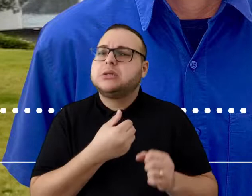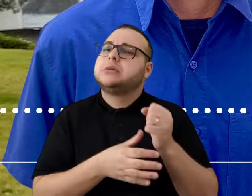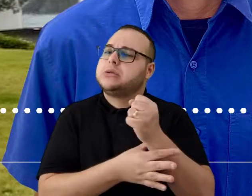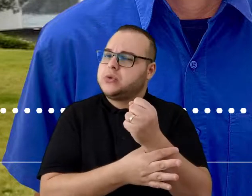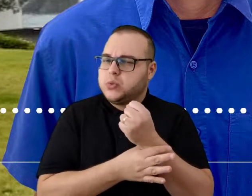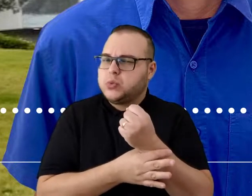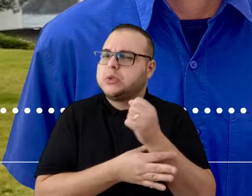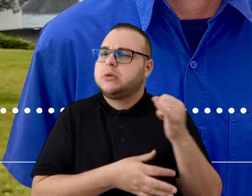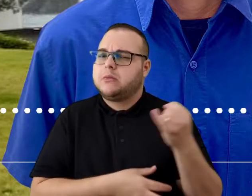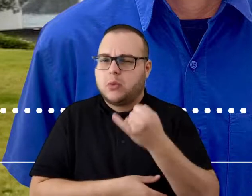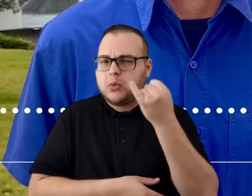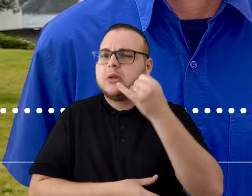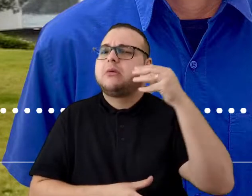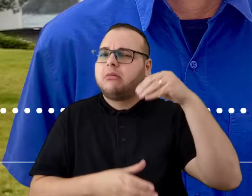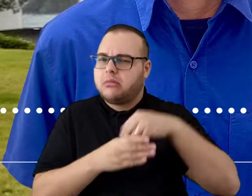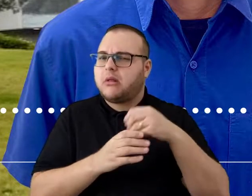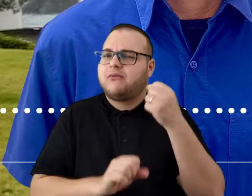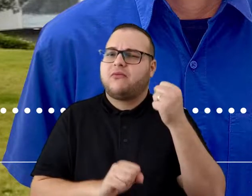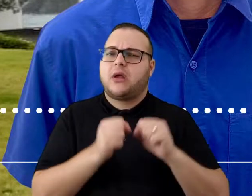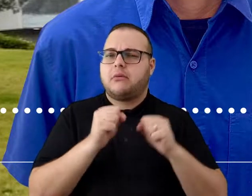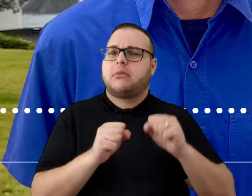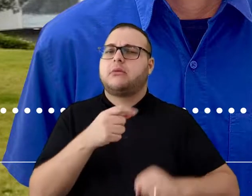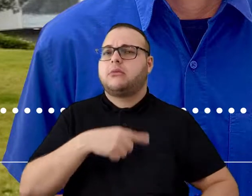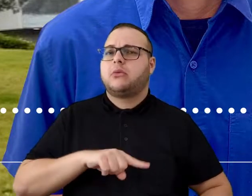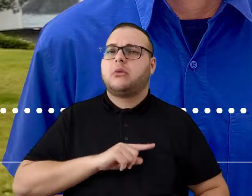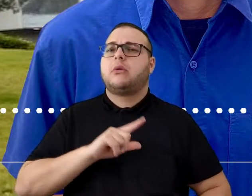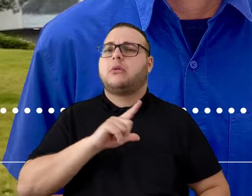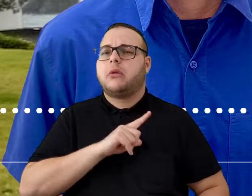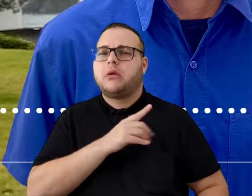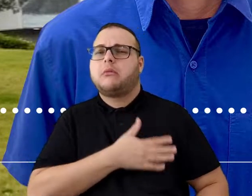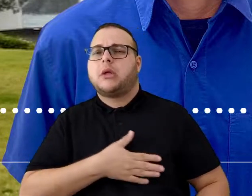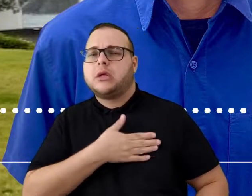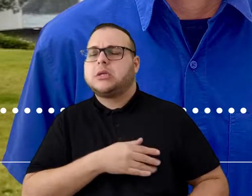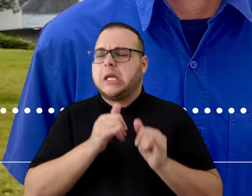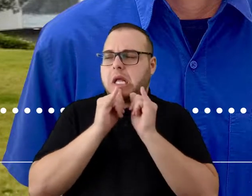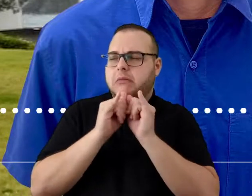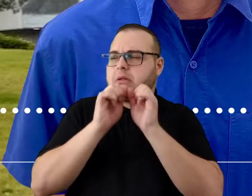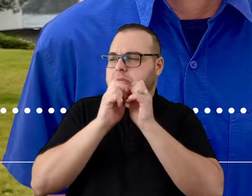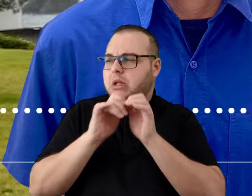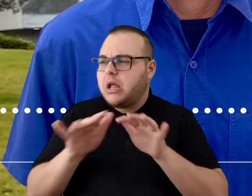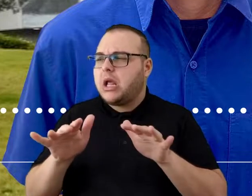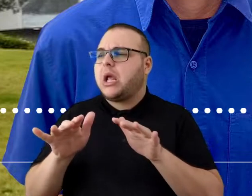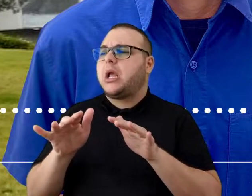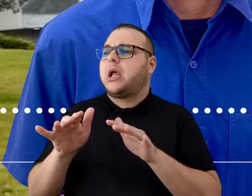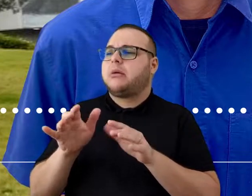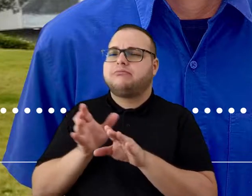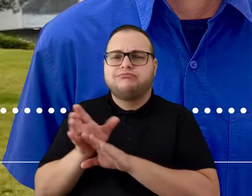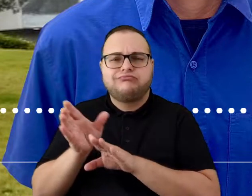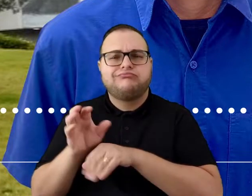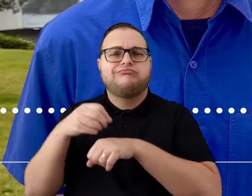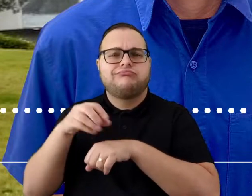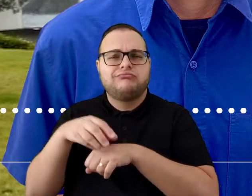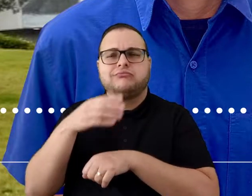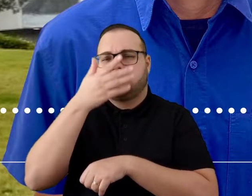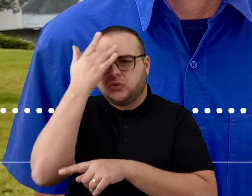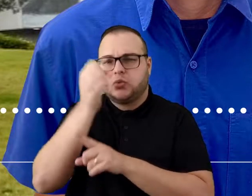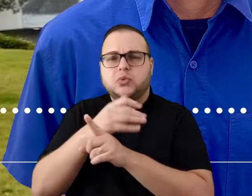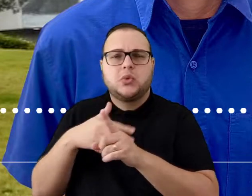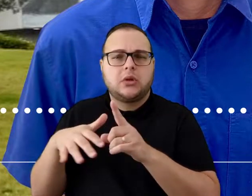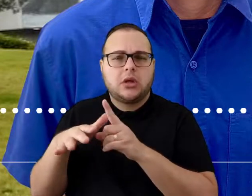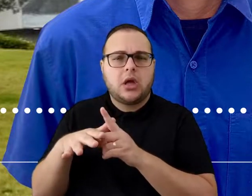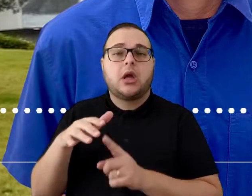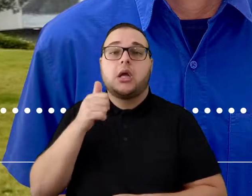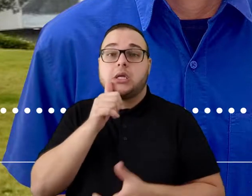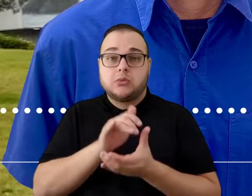inclusive, segurança, partiu lá dentro da fábrica. A gente teve o prazer de trazer pra fora, passar pra comunidade, né? A minha esposa, ela é professora, eu já fui